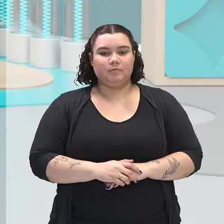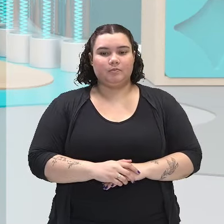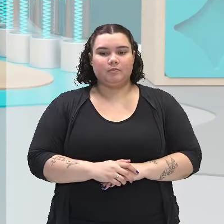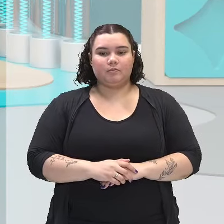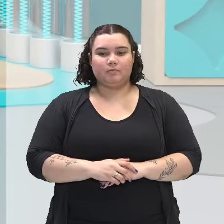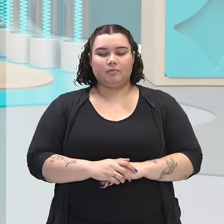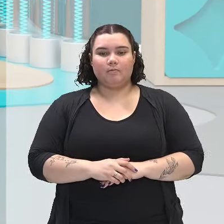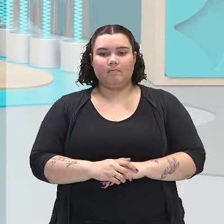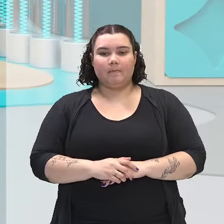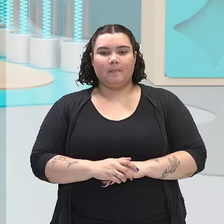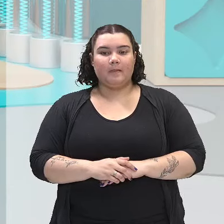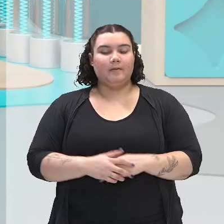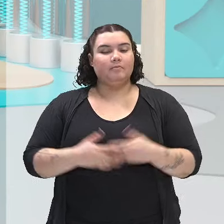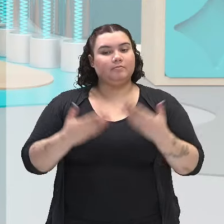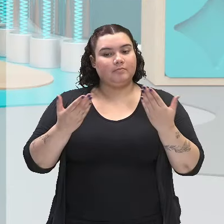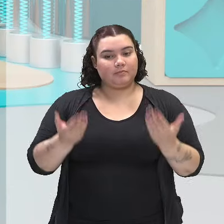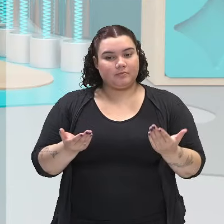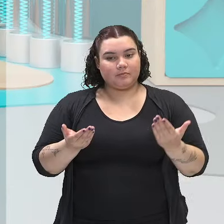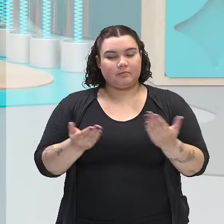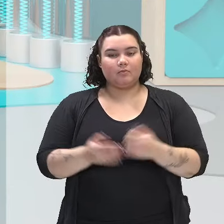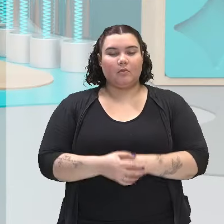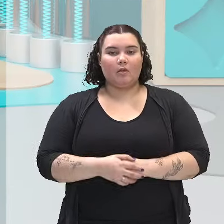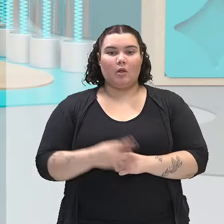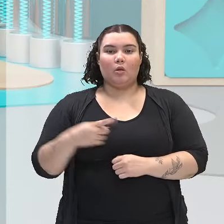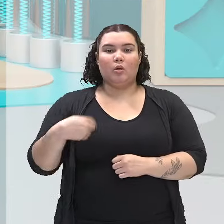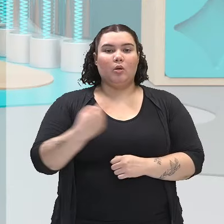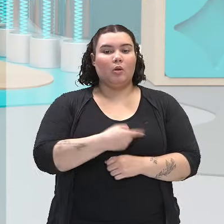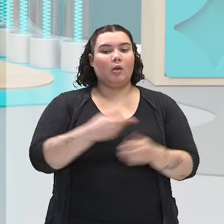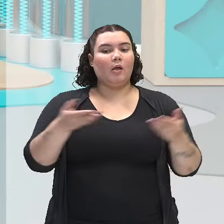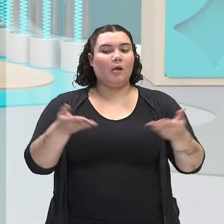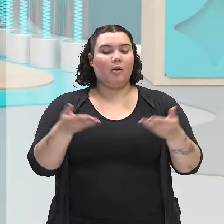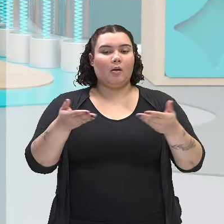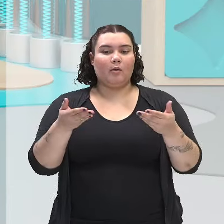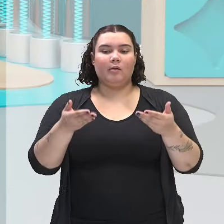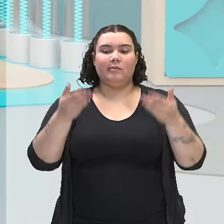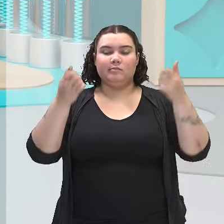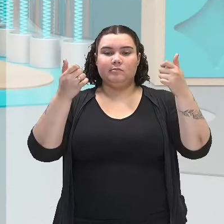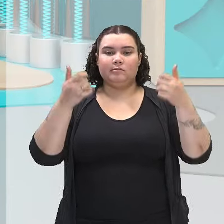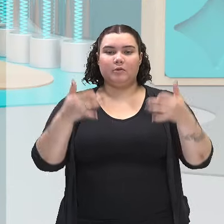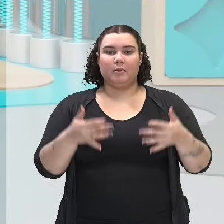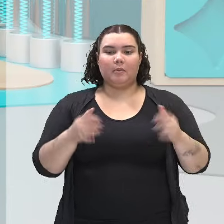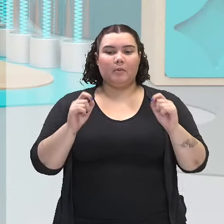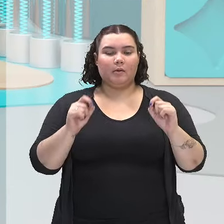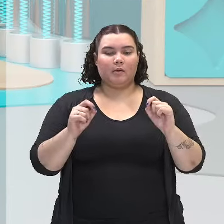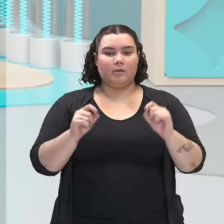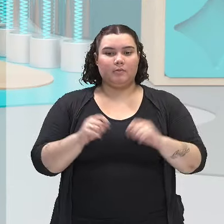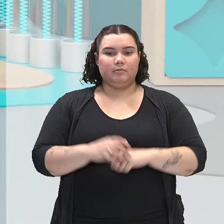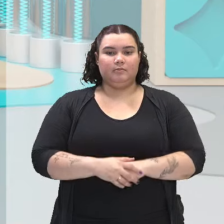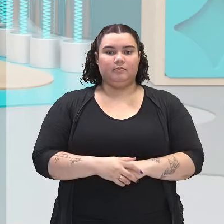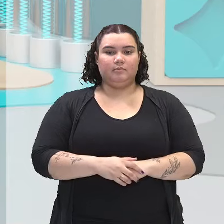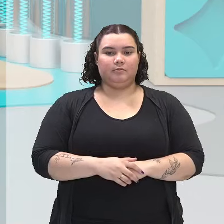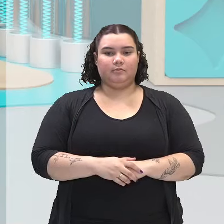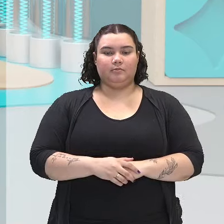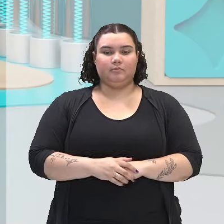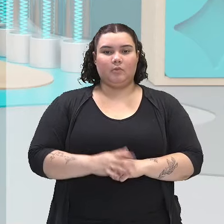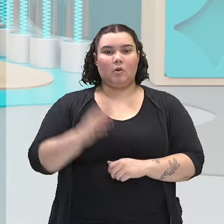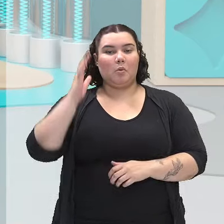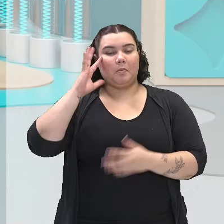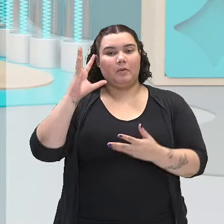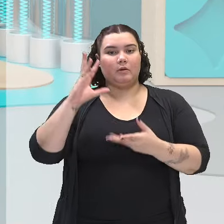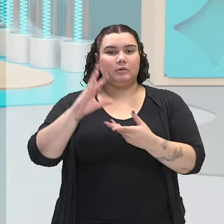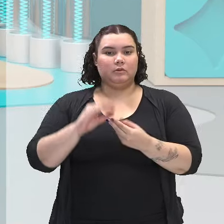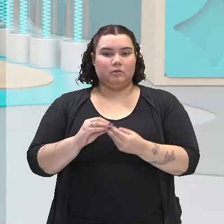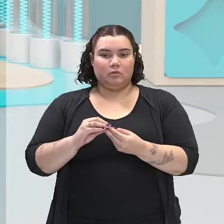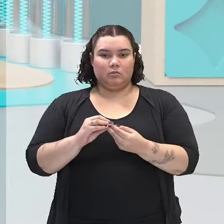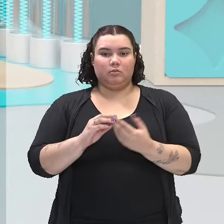Pois bem, nós agora vamos desenvolver aí essa interpretação